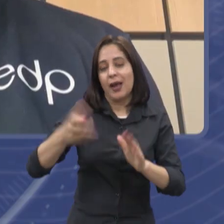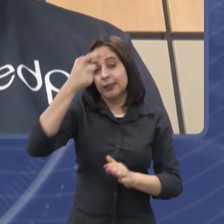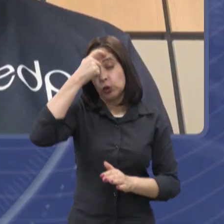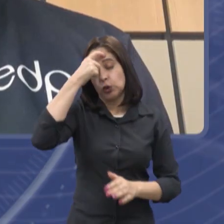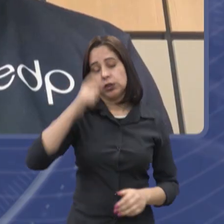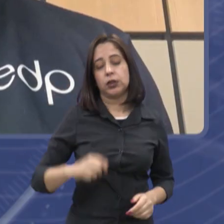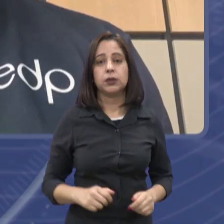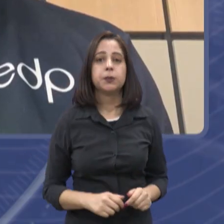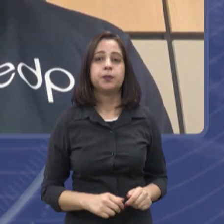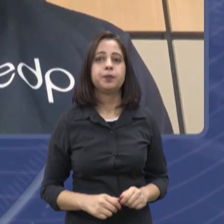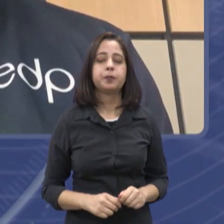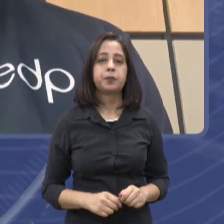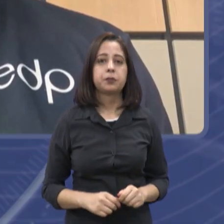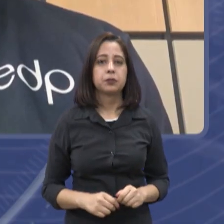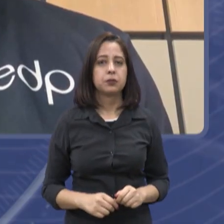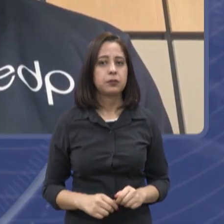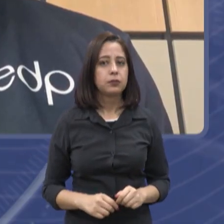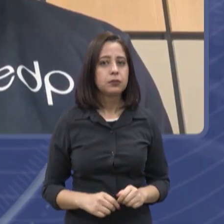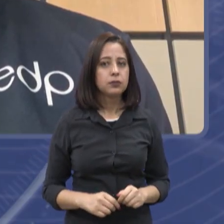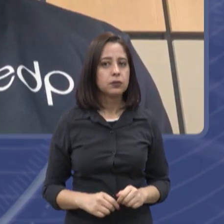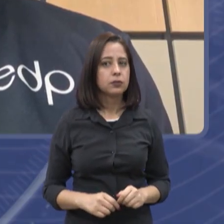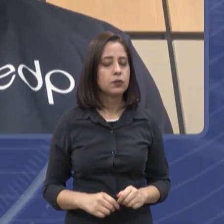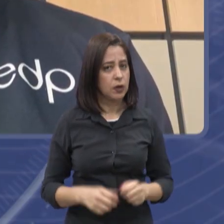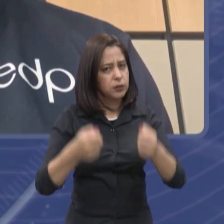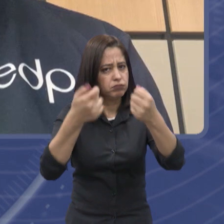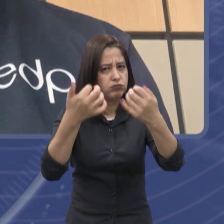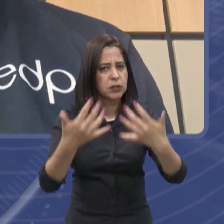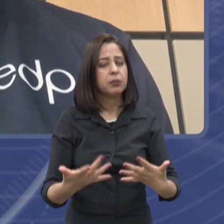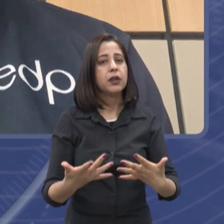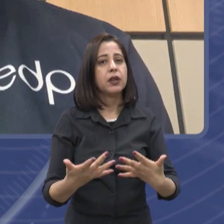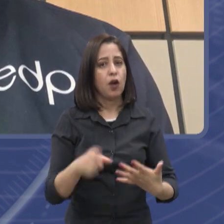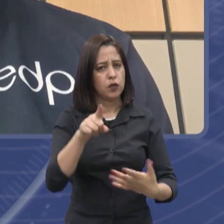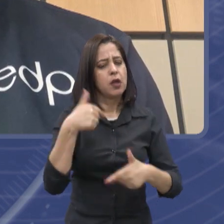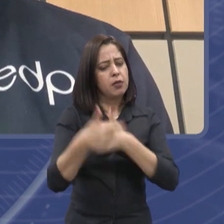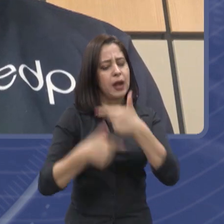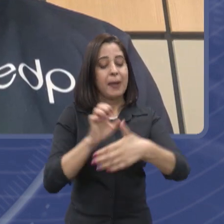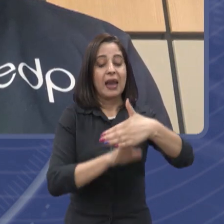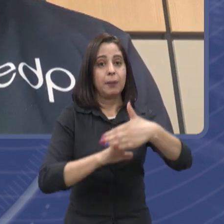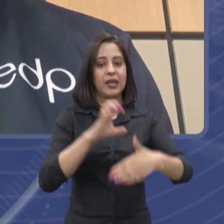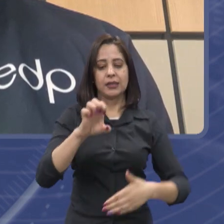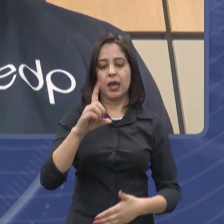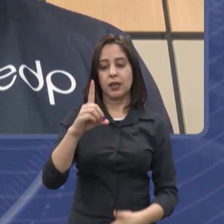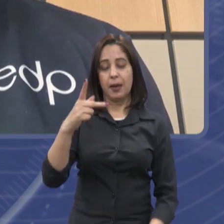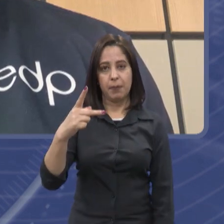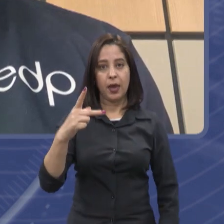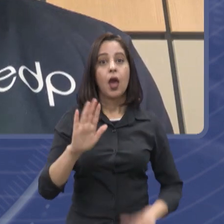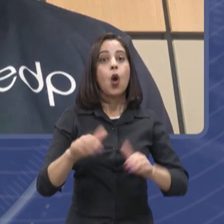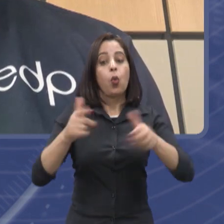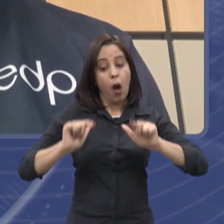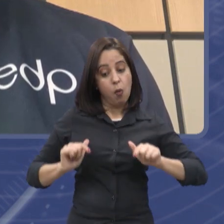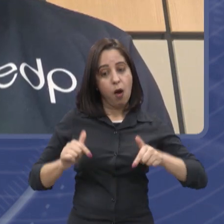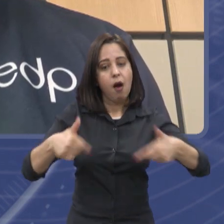E, Roberto, explica para a gente, né, você trabalha na IDP, quais as iniciativas também,